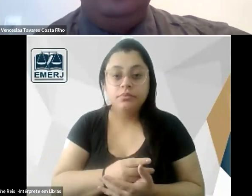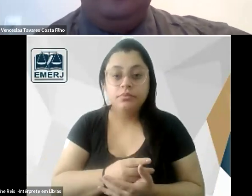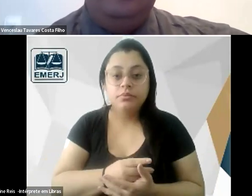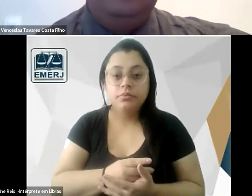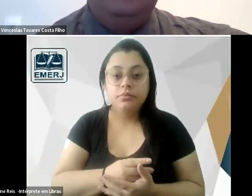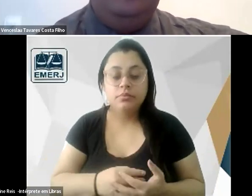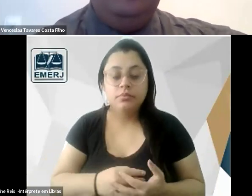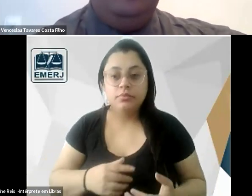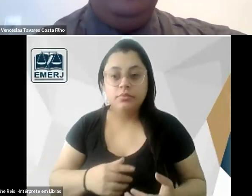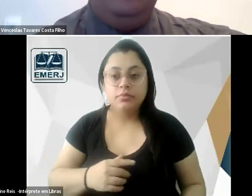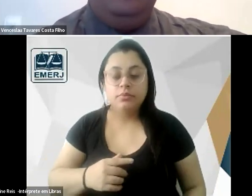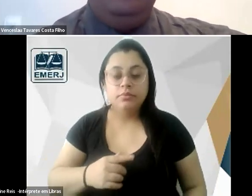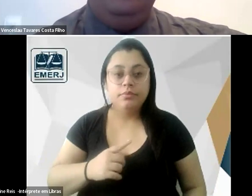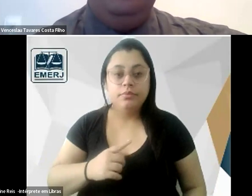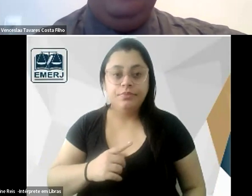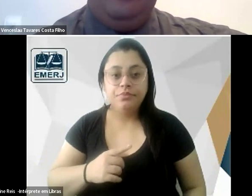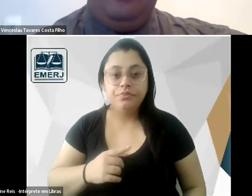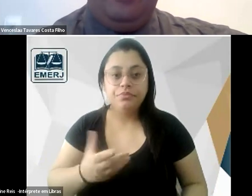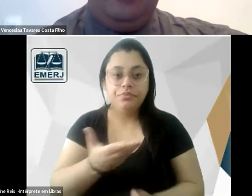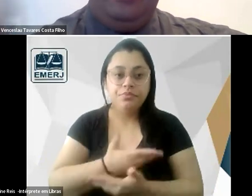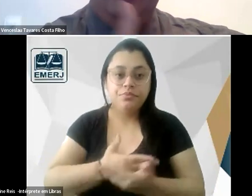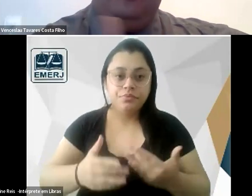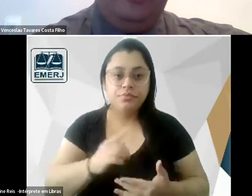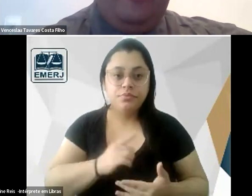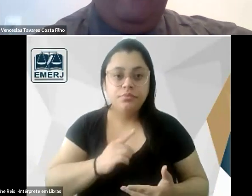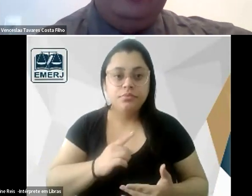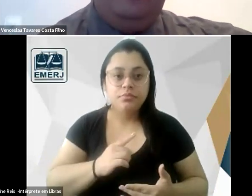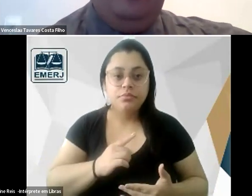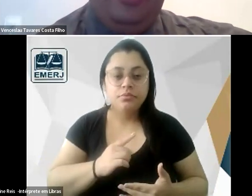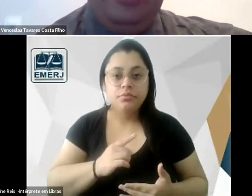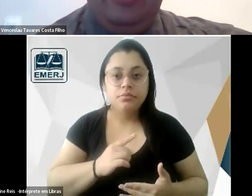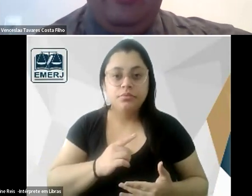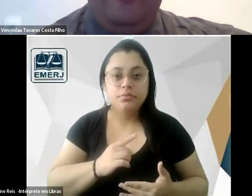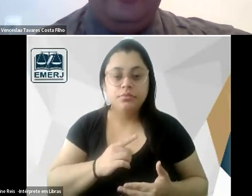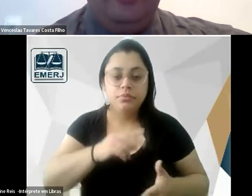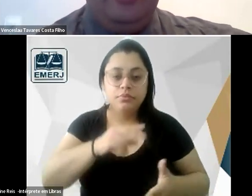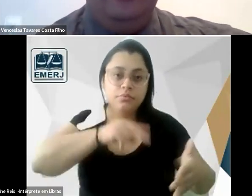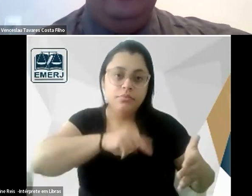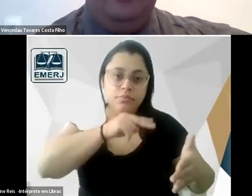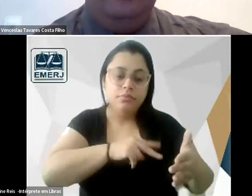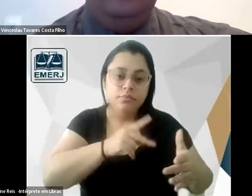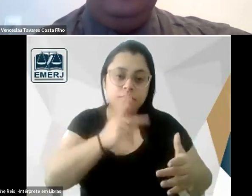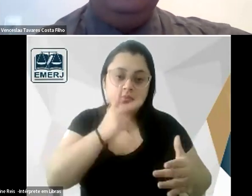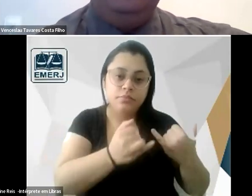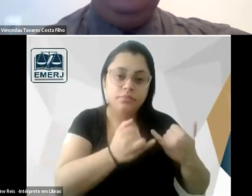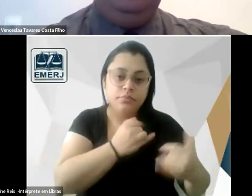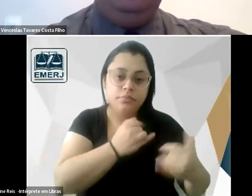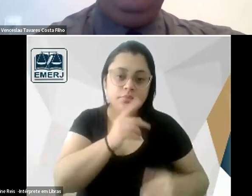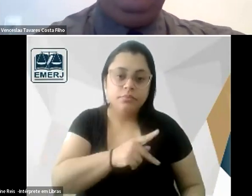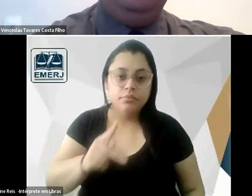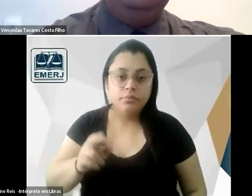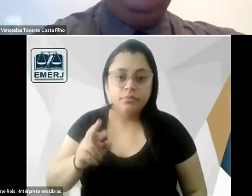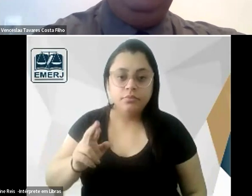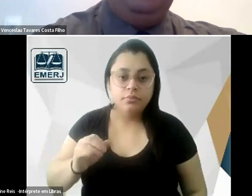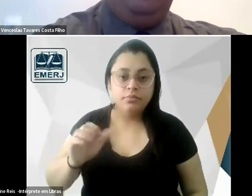contradições e a leitura que eu faço é muito parecida com o professor Ricardo de que